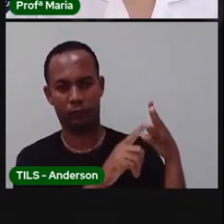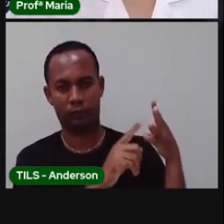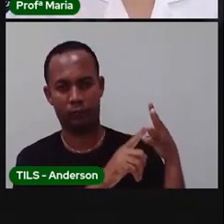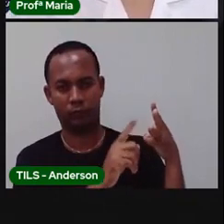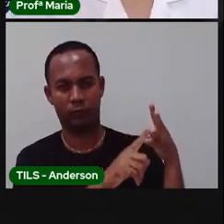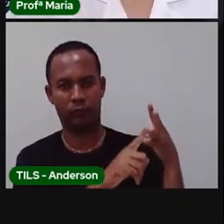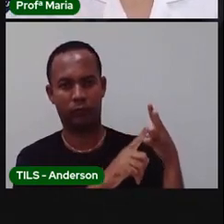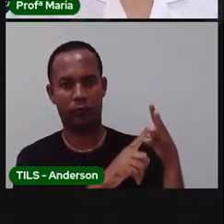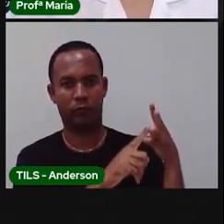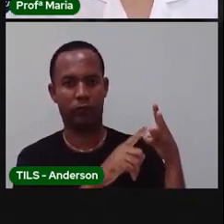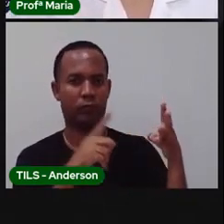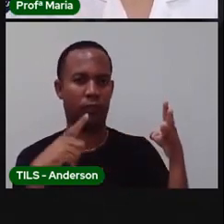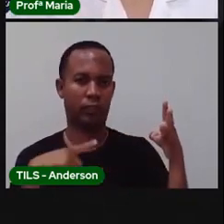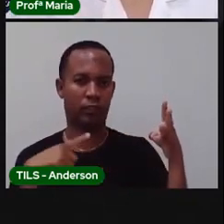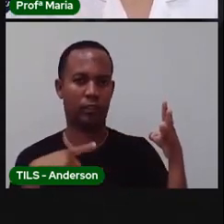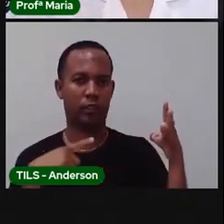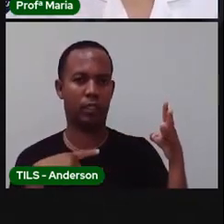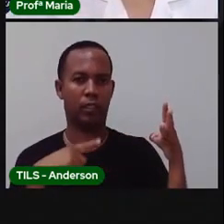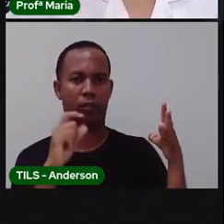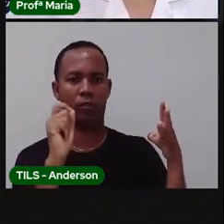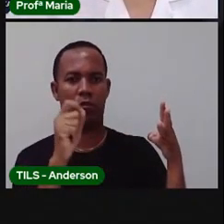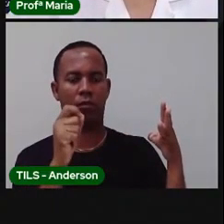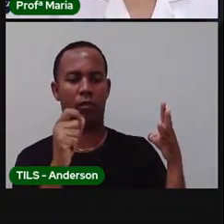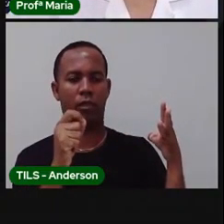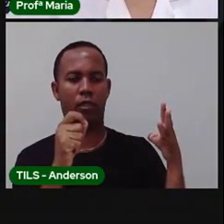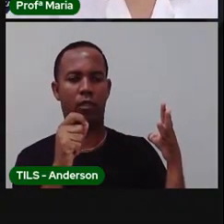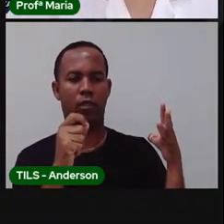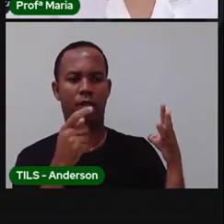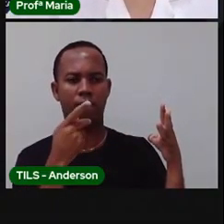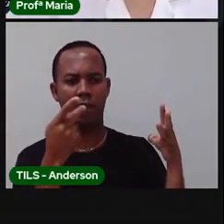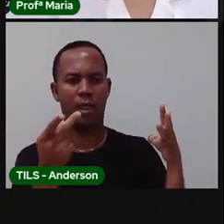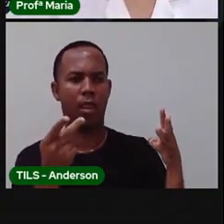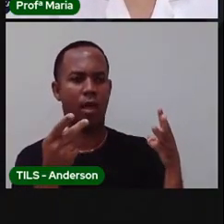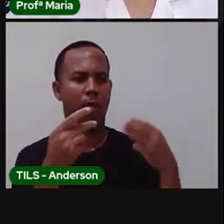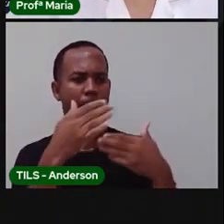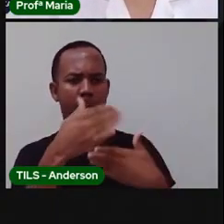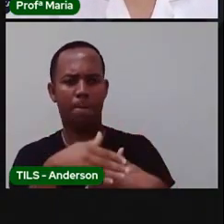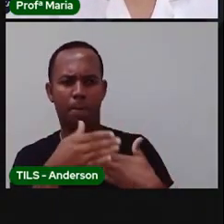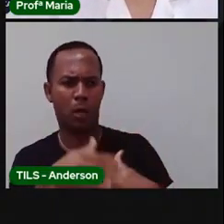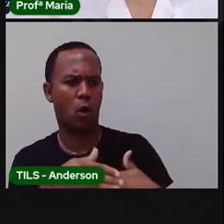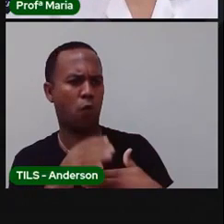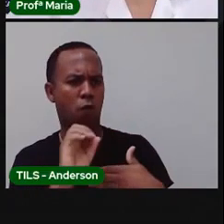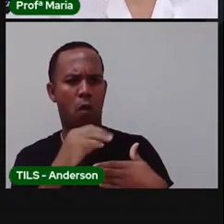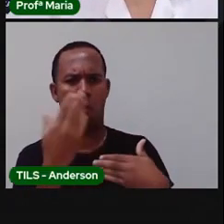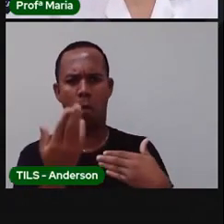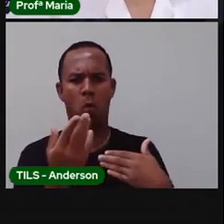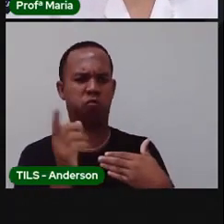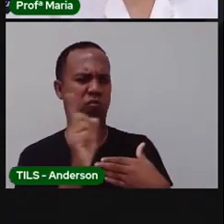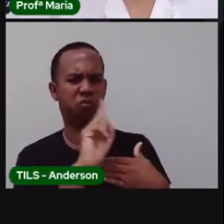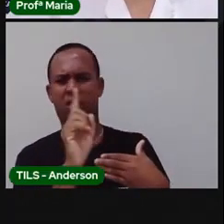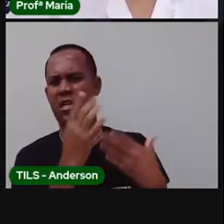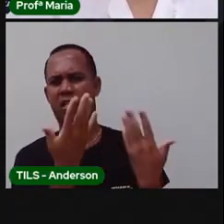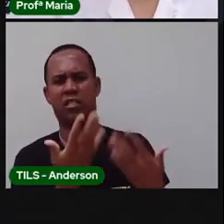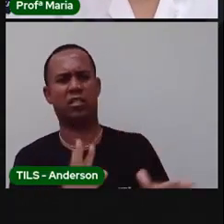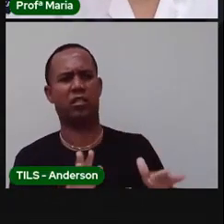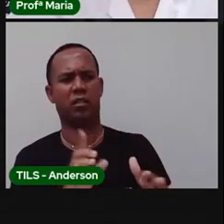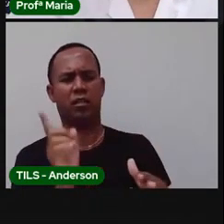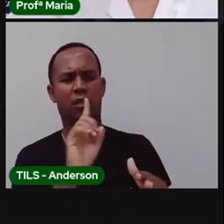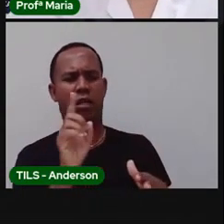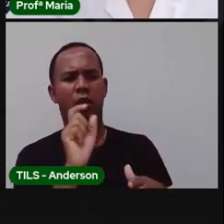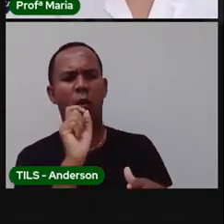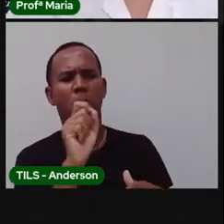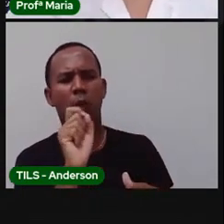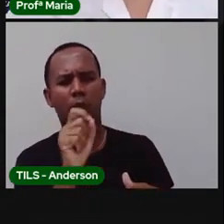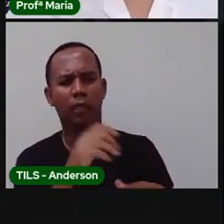Direito de contestar critérios avaliativos, podendo recorrer às instâncias escolares superiores. O que é